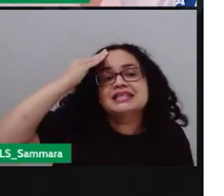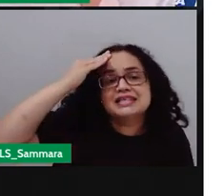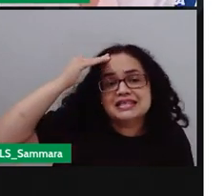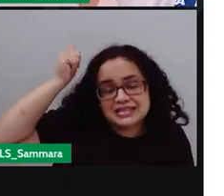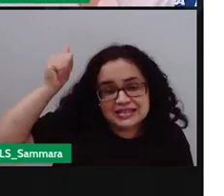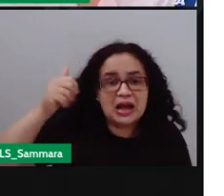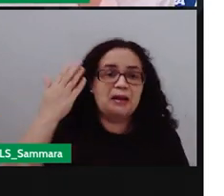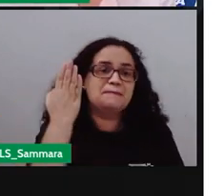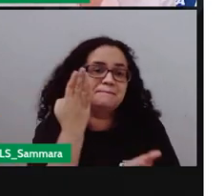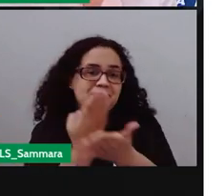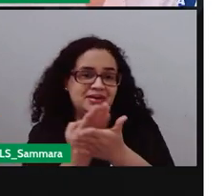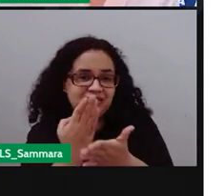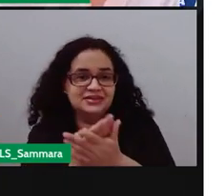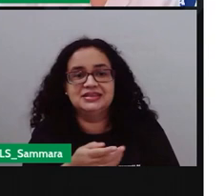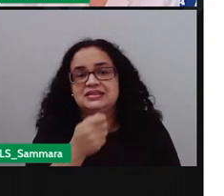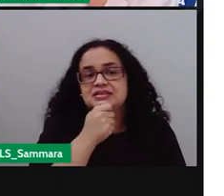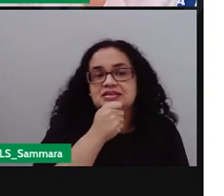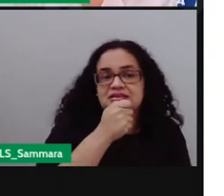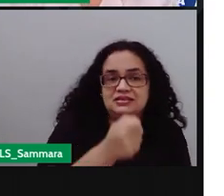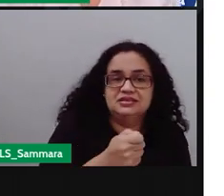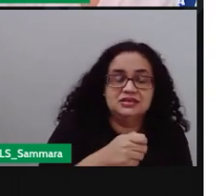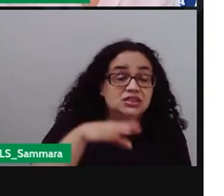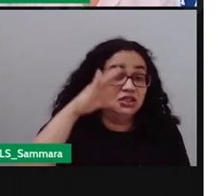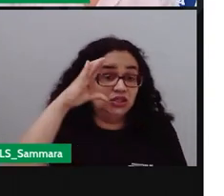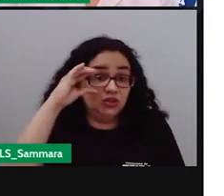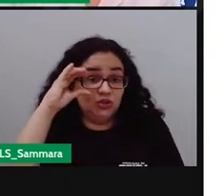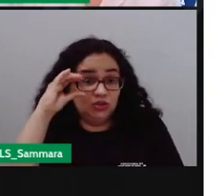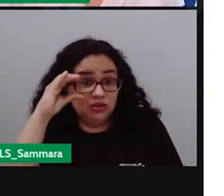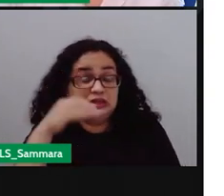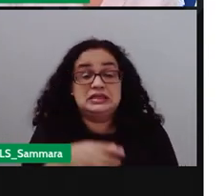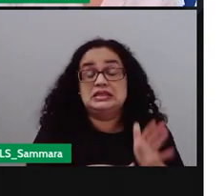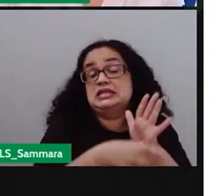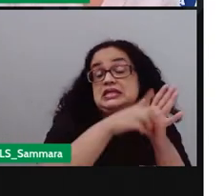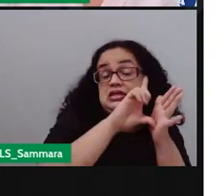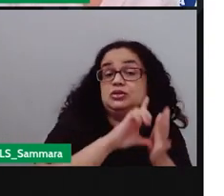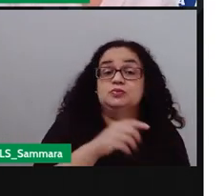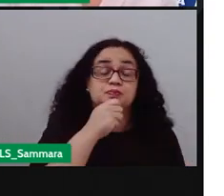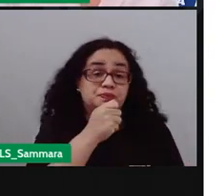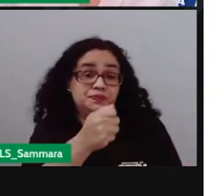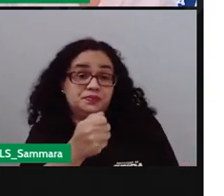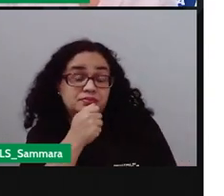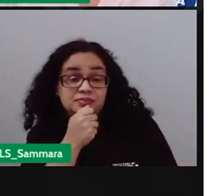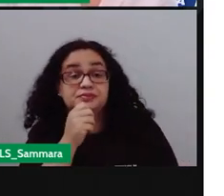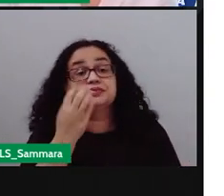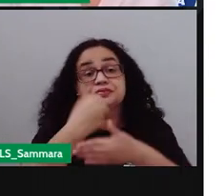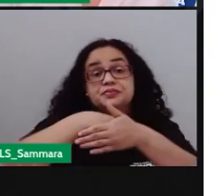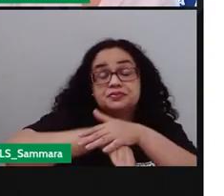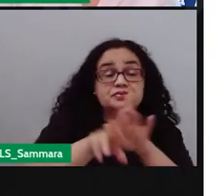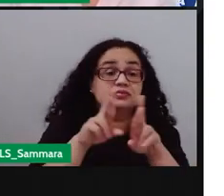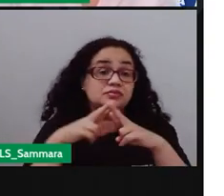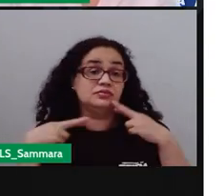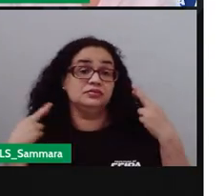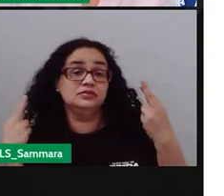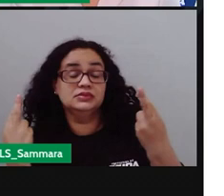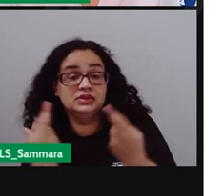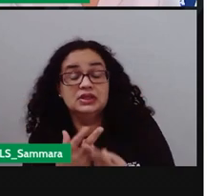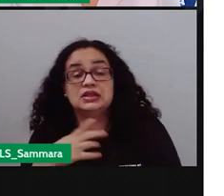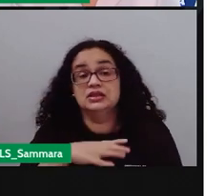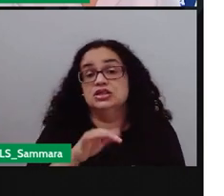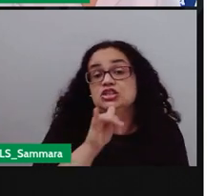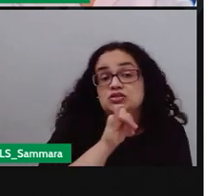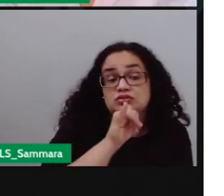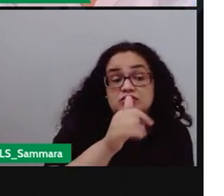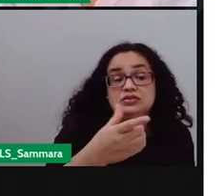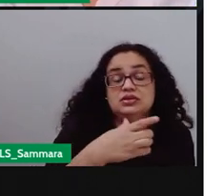falei sobre ele na aula, que eu sigo ele no Instagram. Bom, antes da entrevista, o repórter costuma reunir o máximo de informações